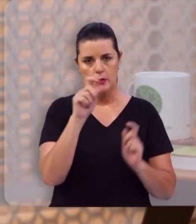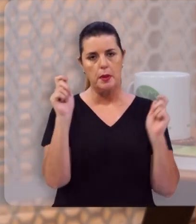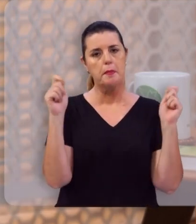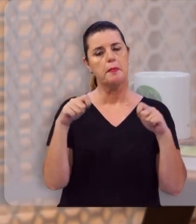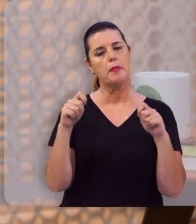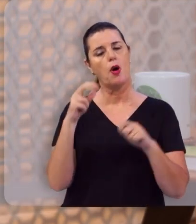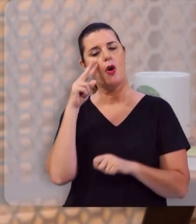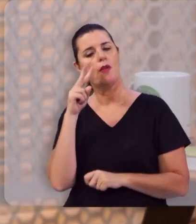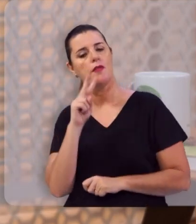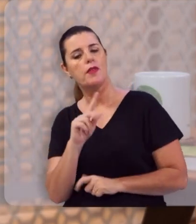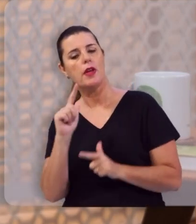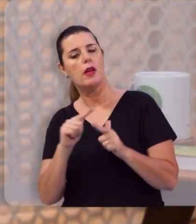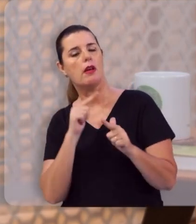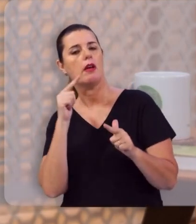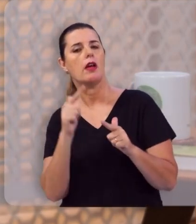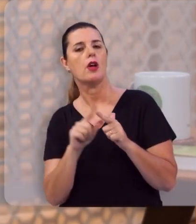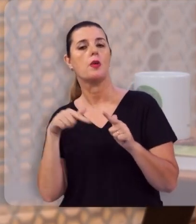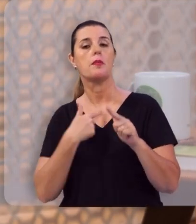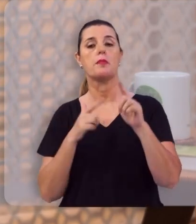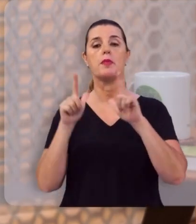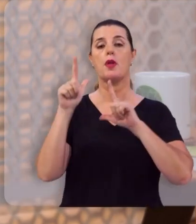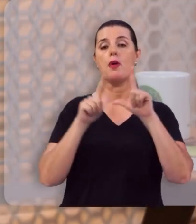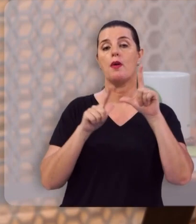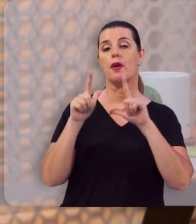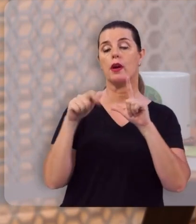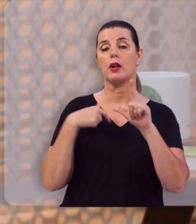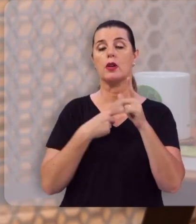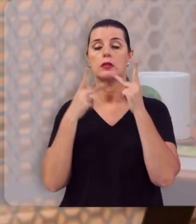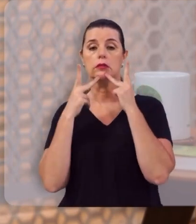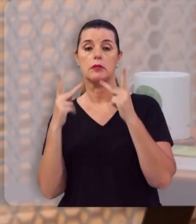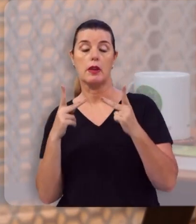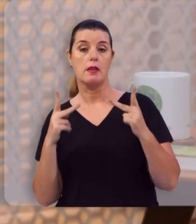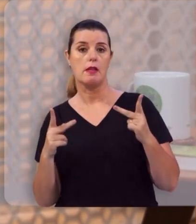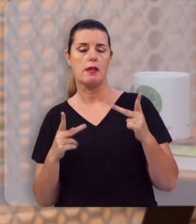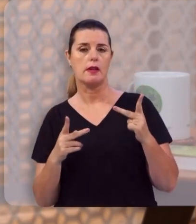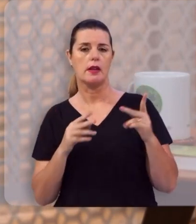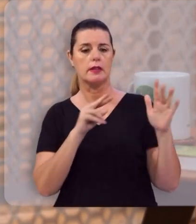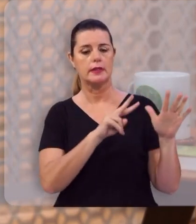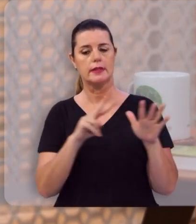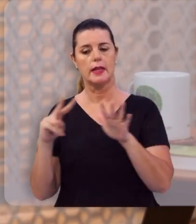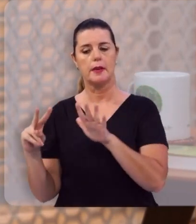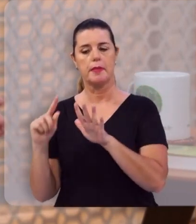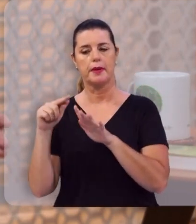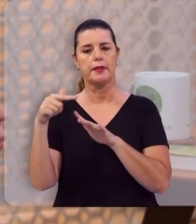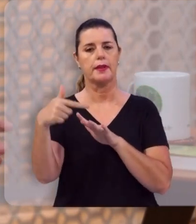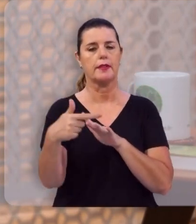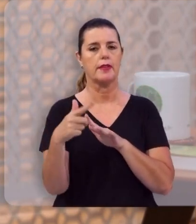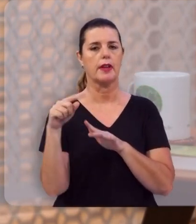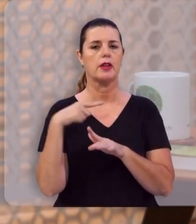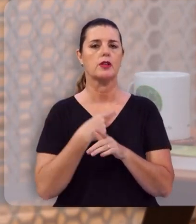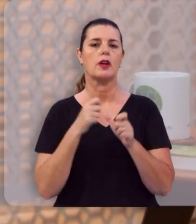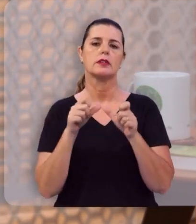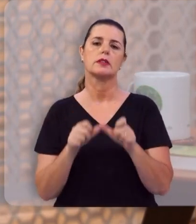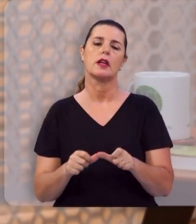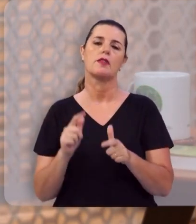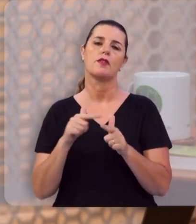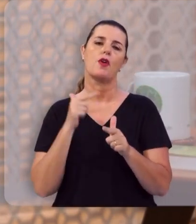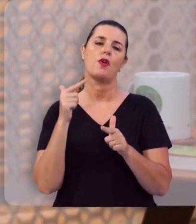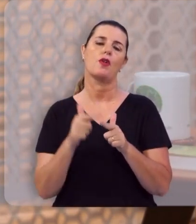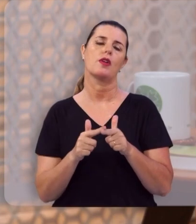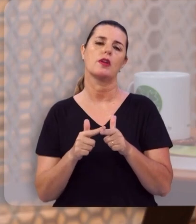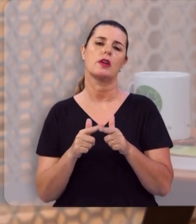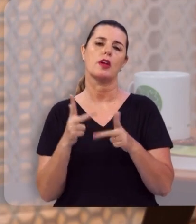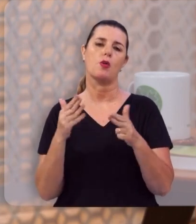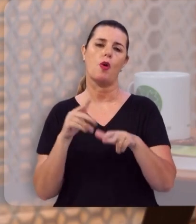Você pode ver e rever os nossos programas, as nossas mensagens. E na semana que vem nós estaremos